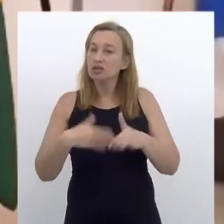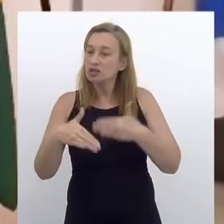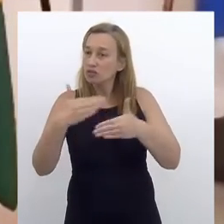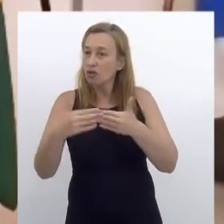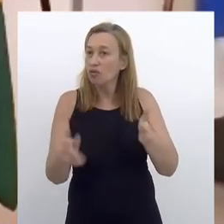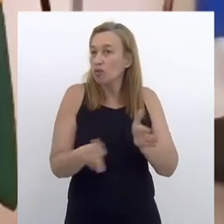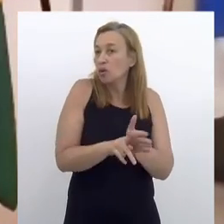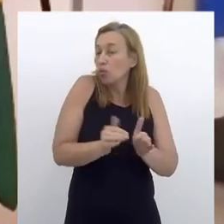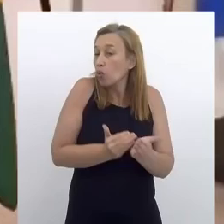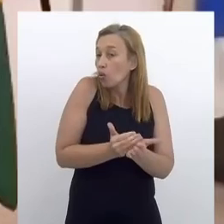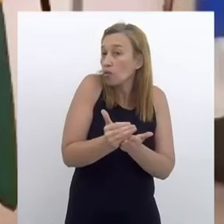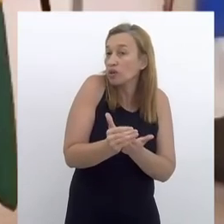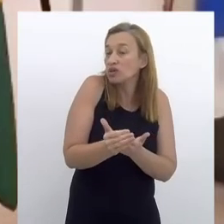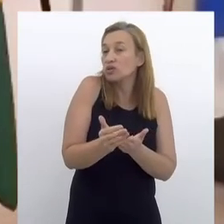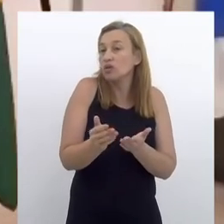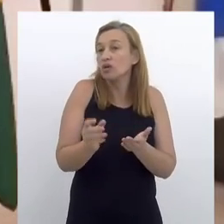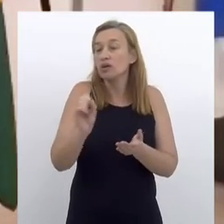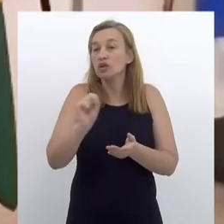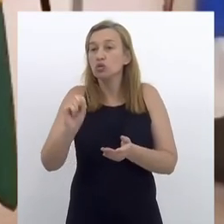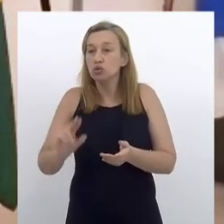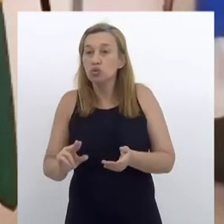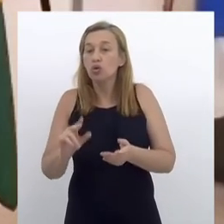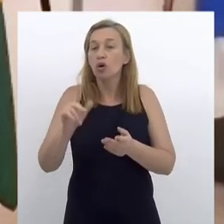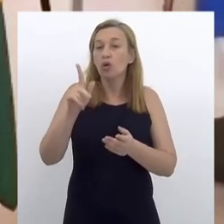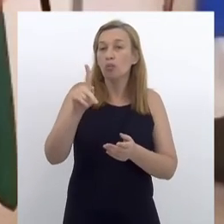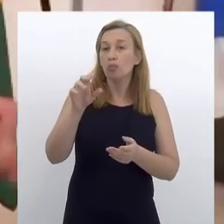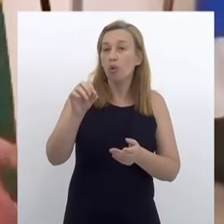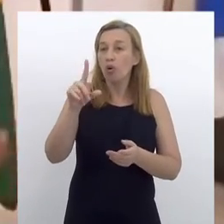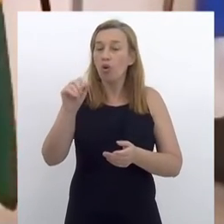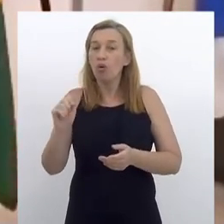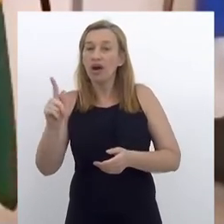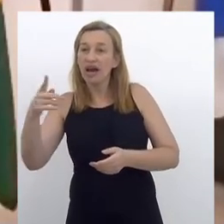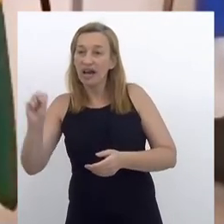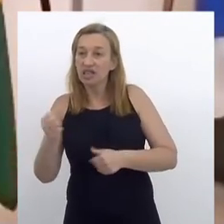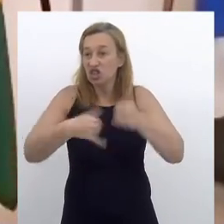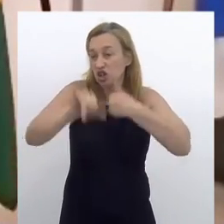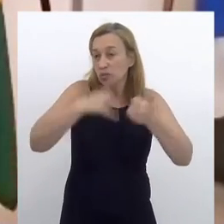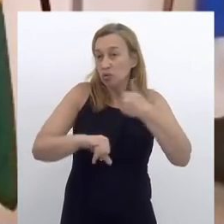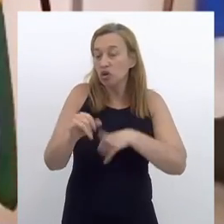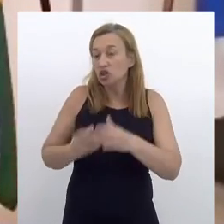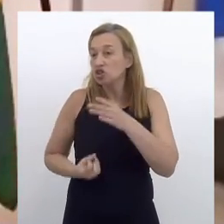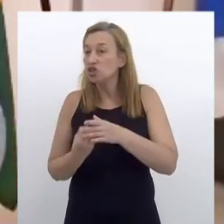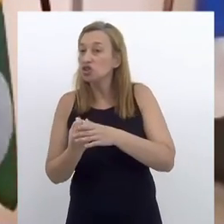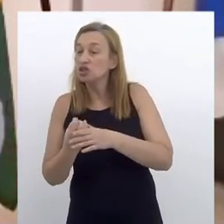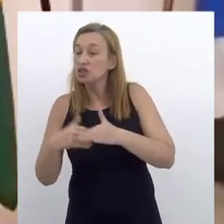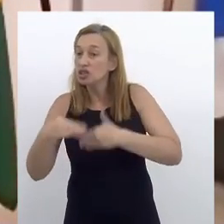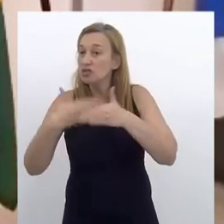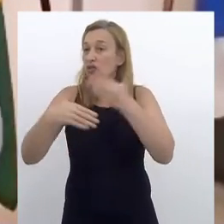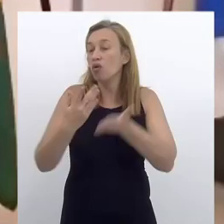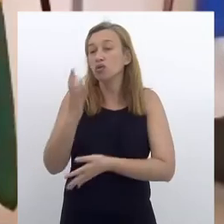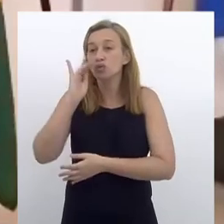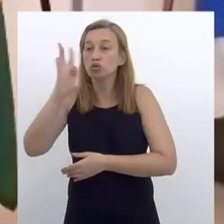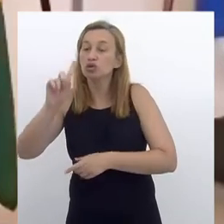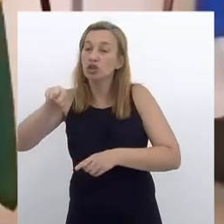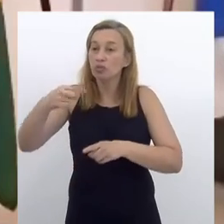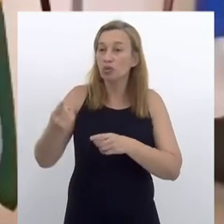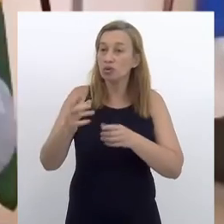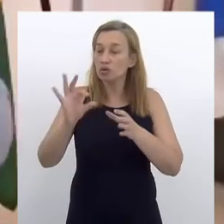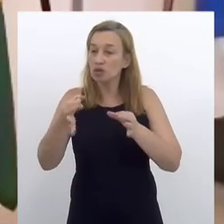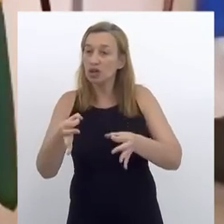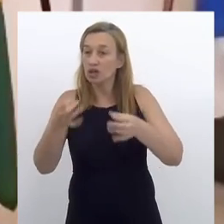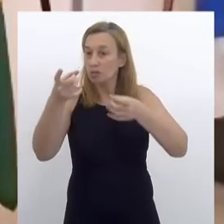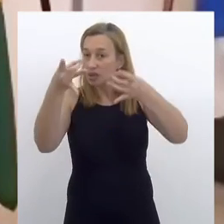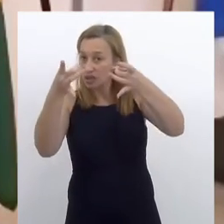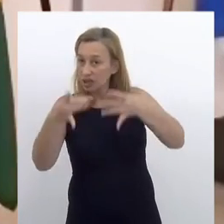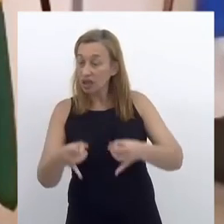lógica. Assim que se desenvolve um projeto. Quando a gente começou a fazer o Açú, ou o Paulo Gasquini, a desenvolve a partir de um sonho, de uma lógica,